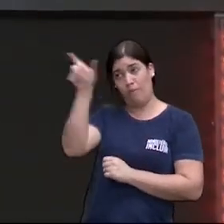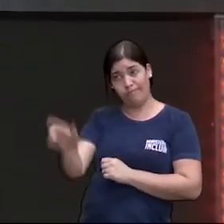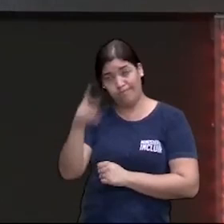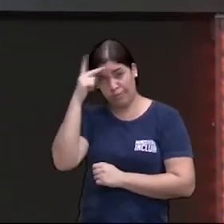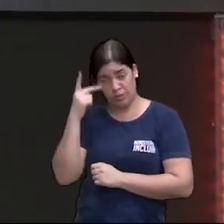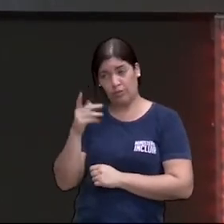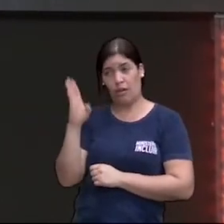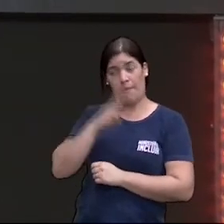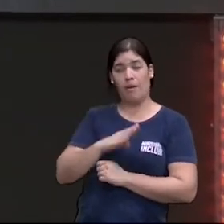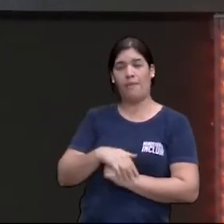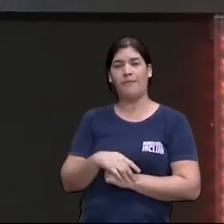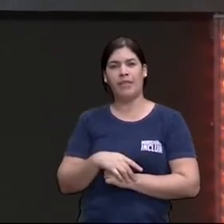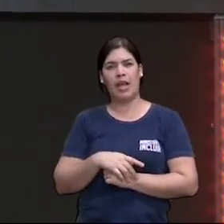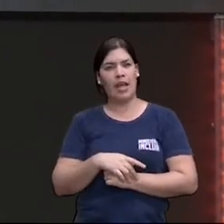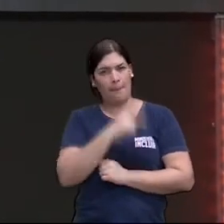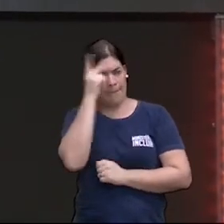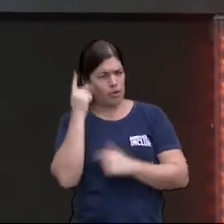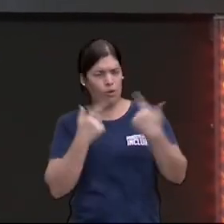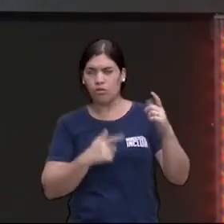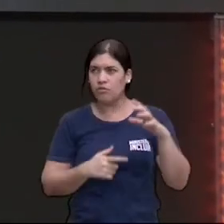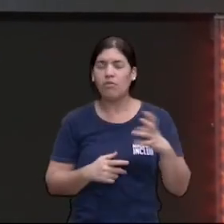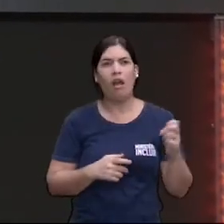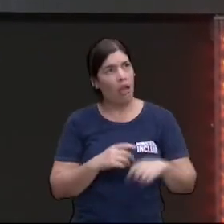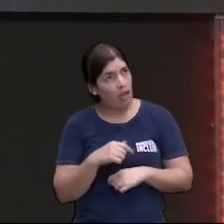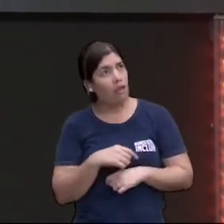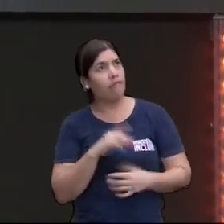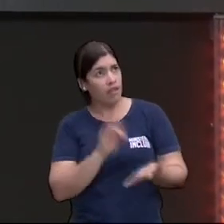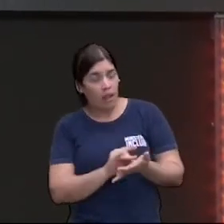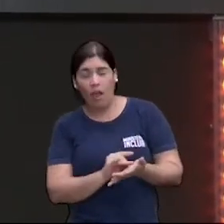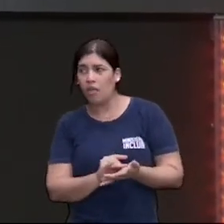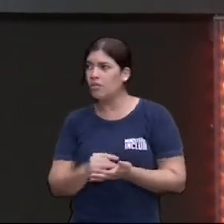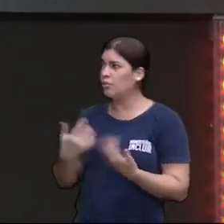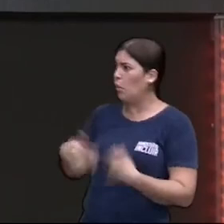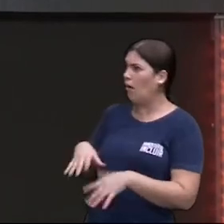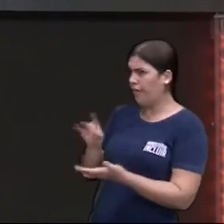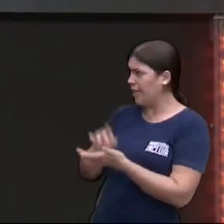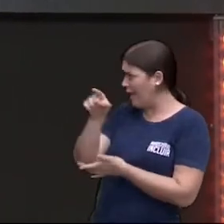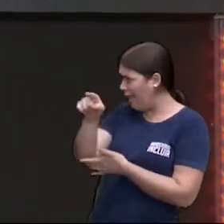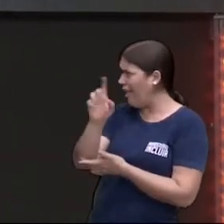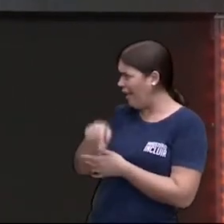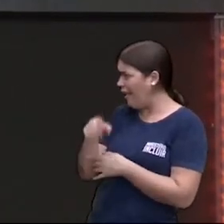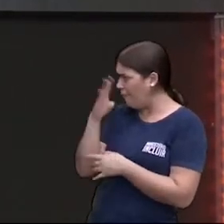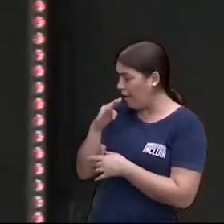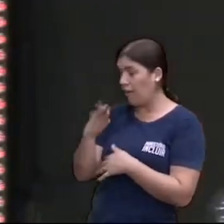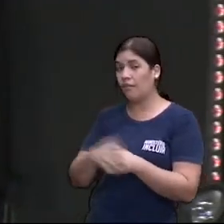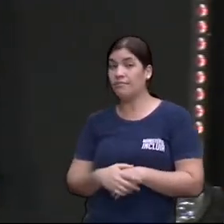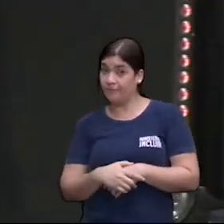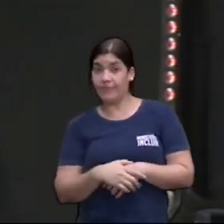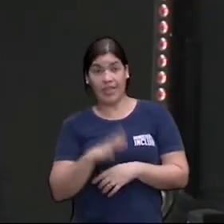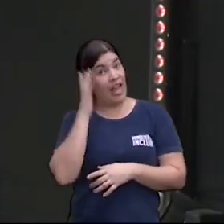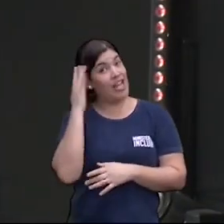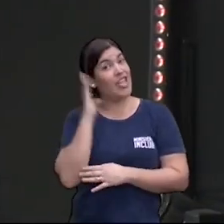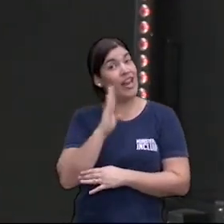Aí quem ouve, ah, é mesmo. Aí você acha legal que você contou alguma coisa de alguém ou